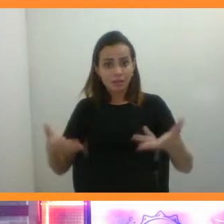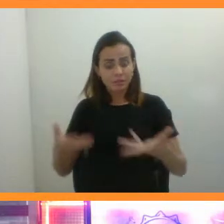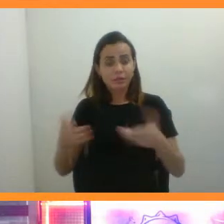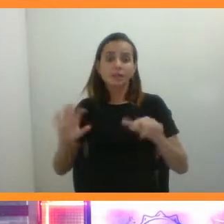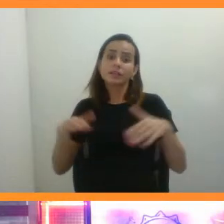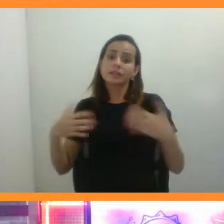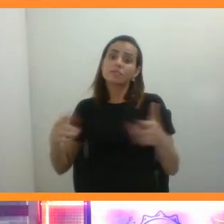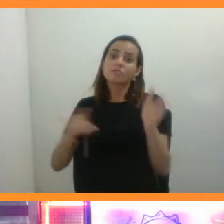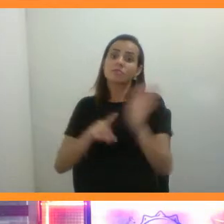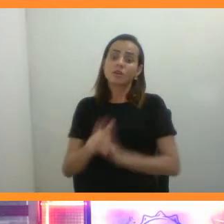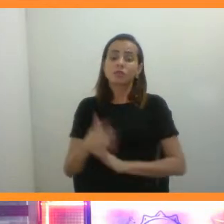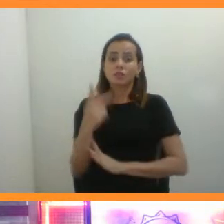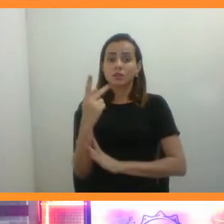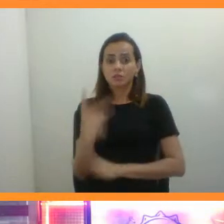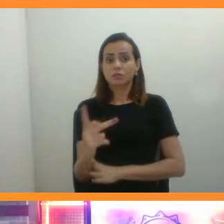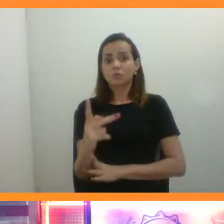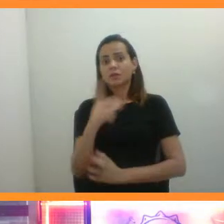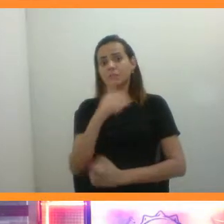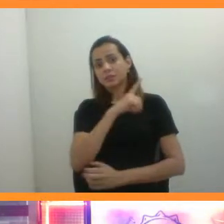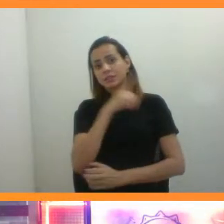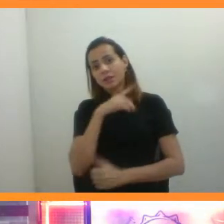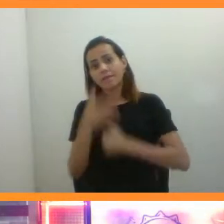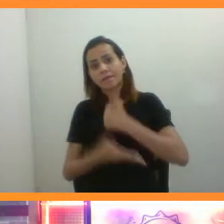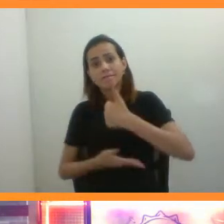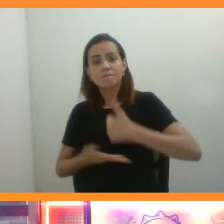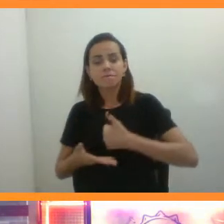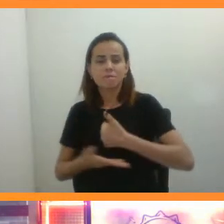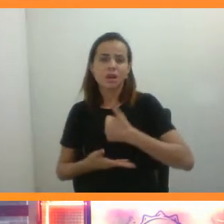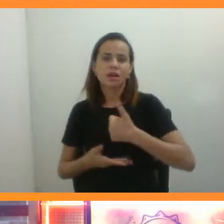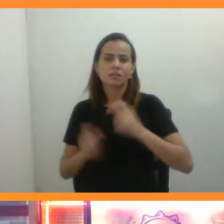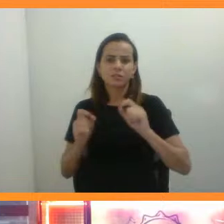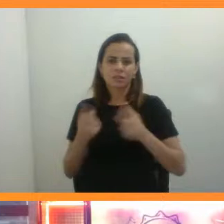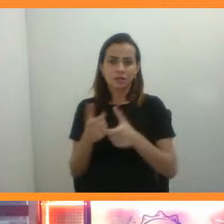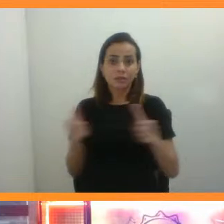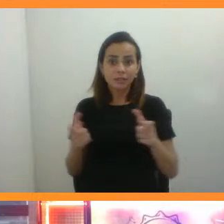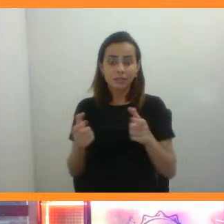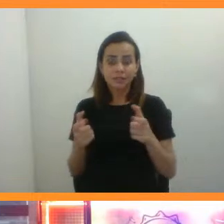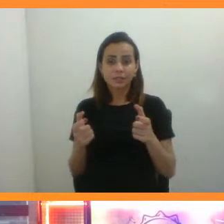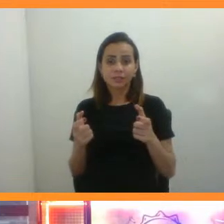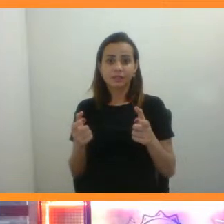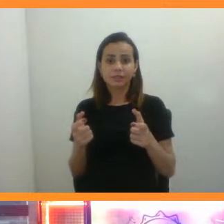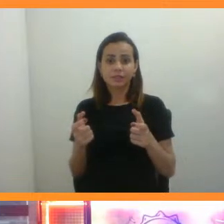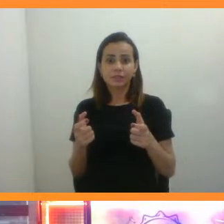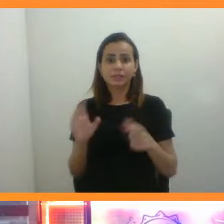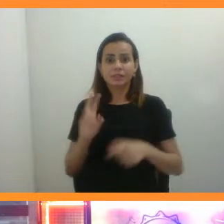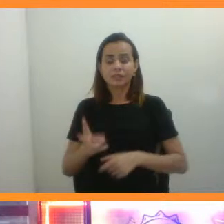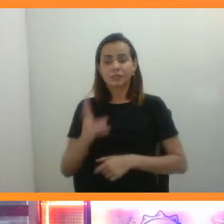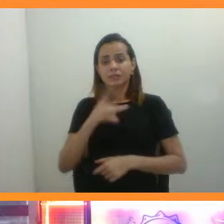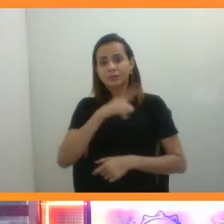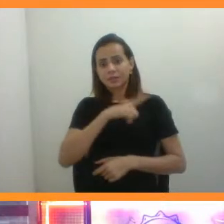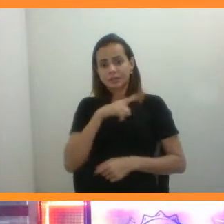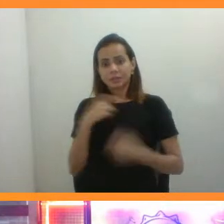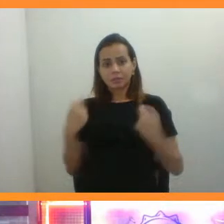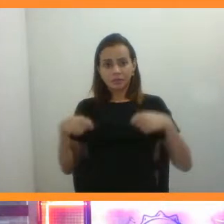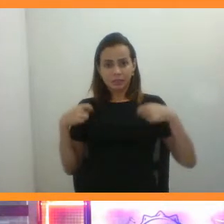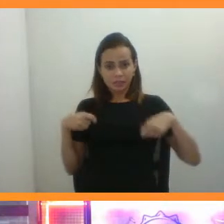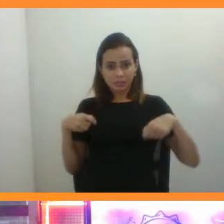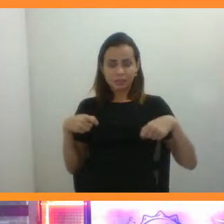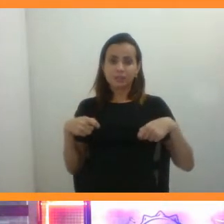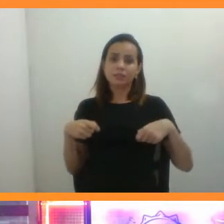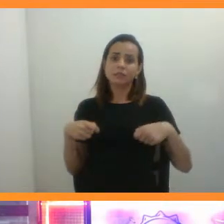um fundamento muito grande, porque a gente, realmente, sempre vai necessitar ter